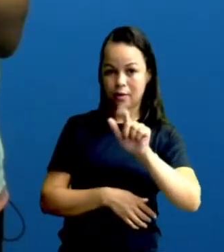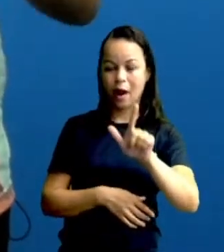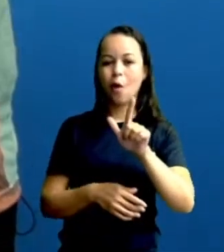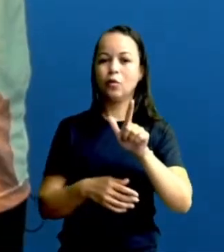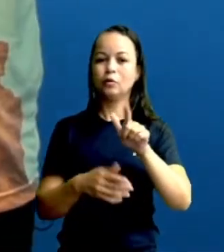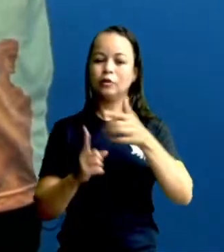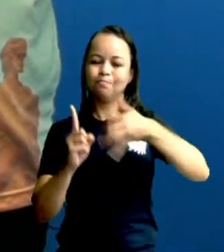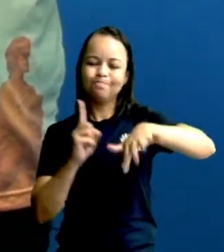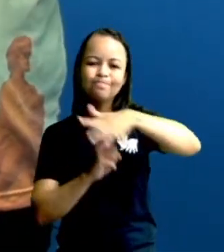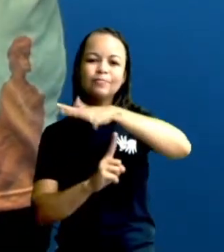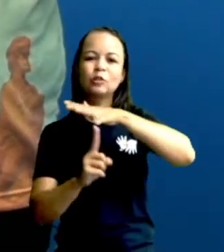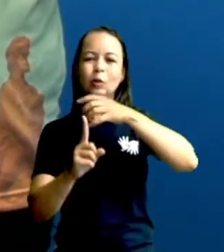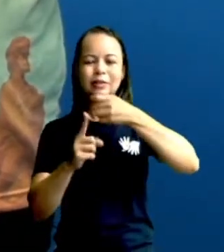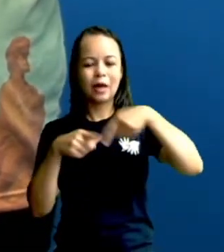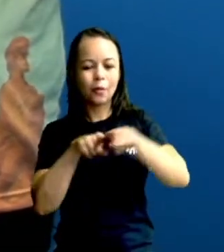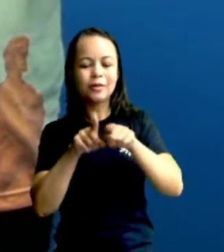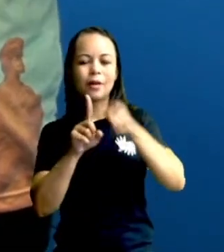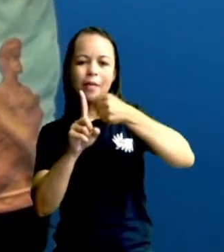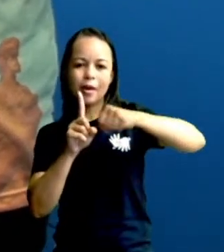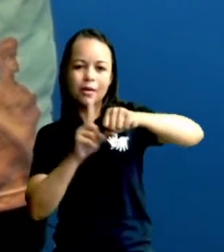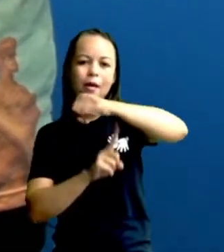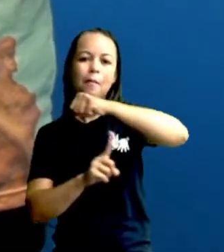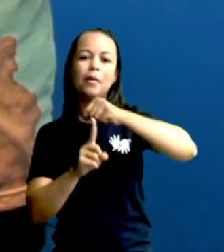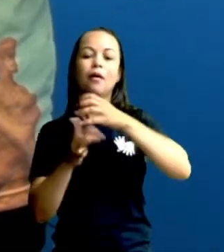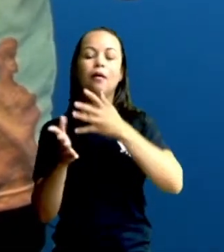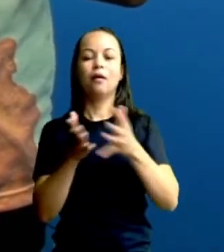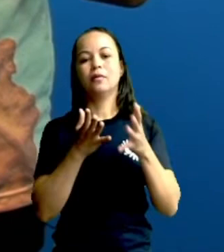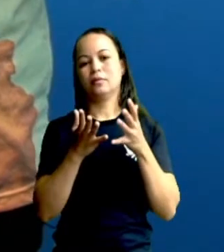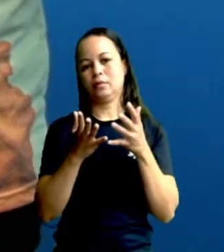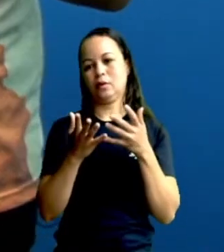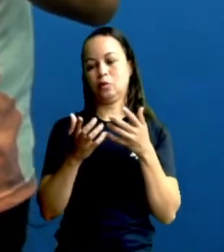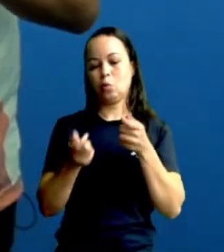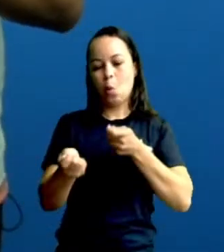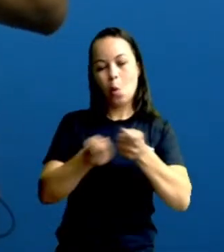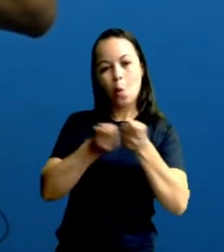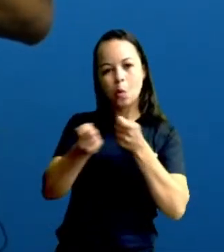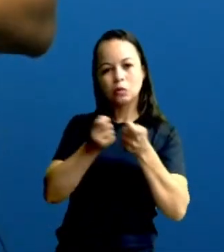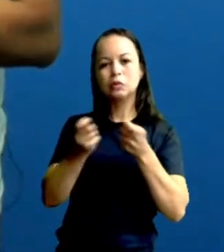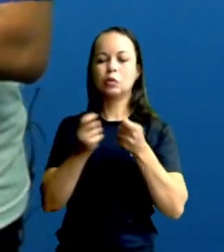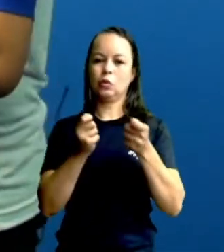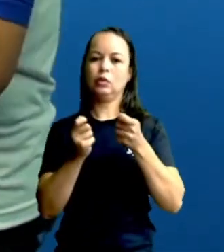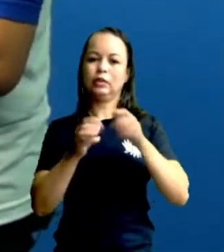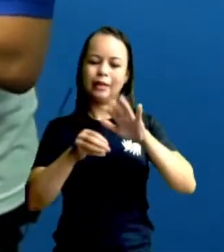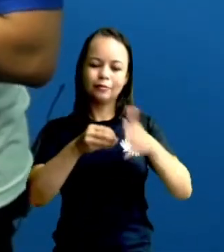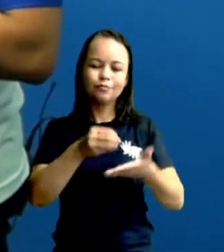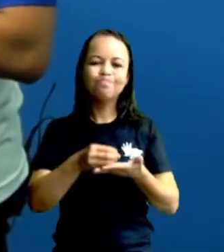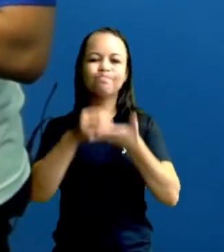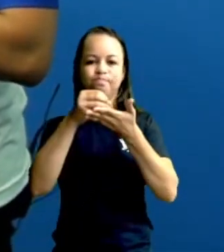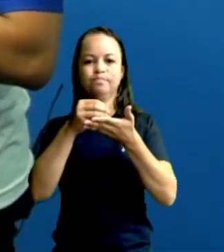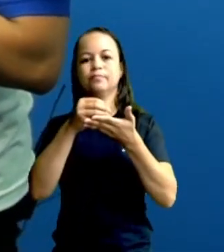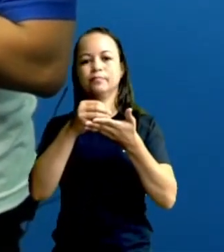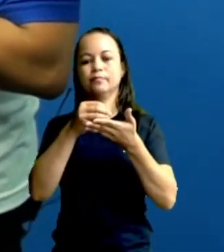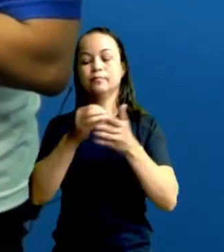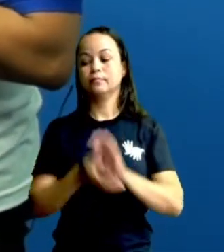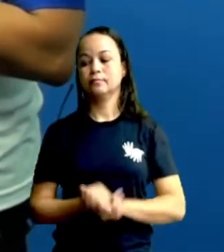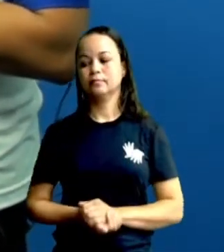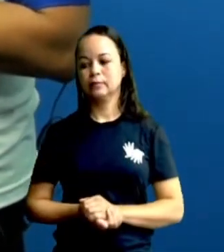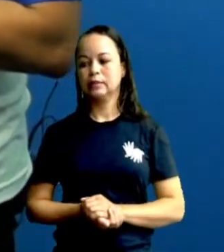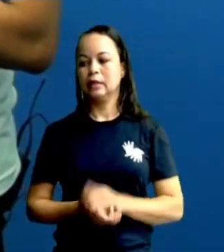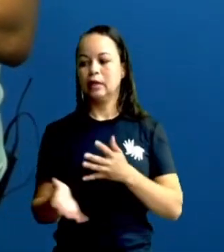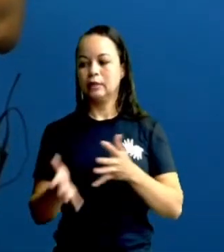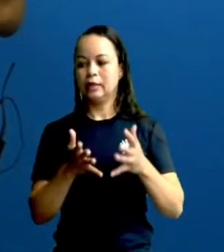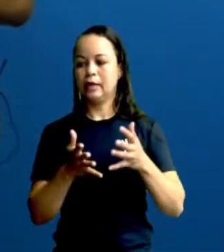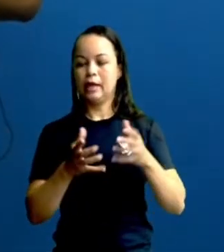ambiental e no que tange a questão de um controle mais saudável da sustentabilidade. Redução do impacto